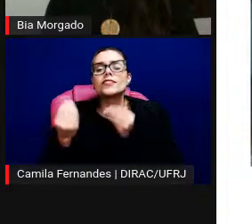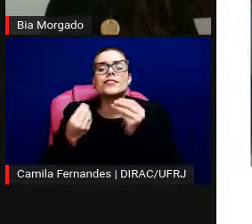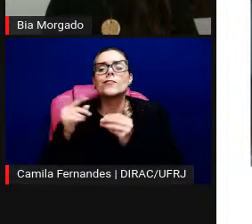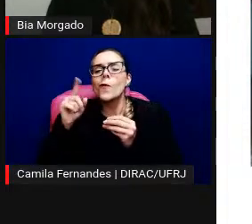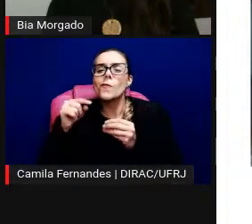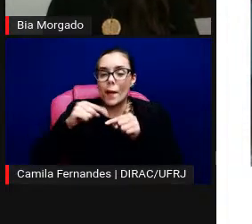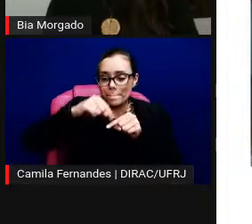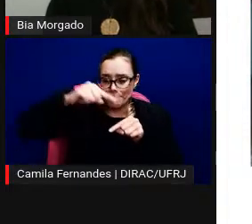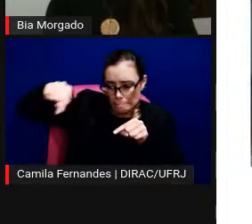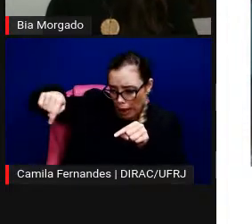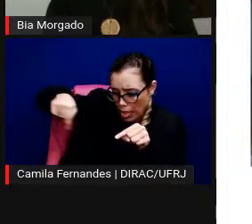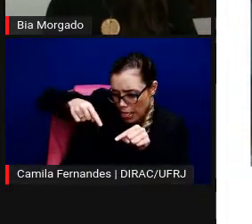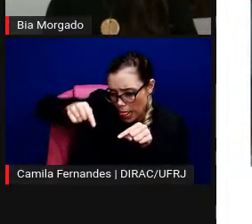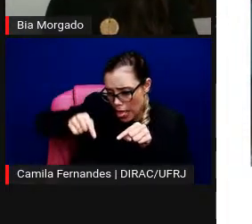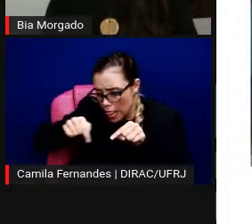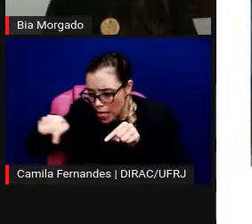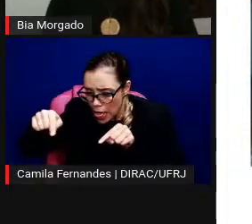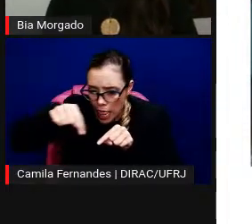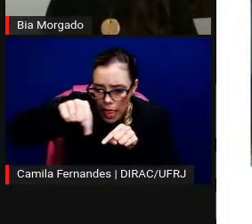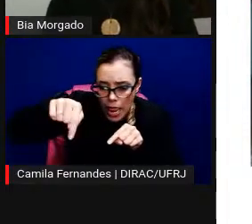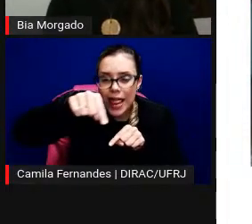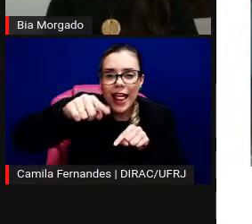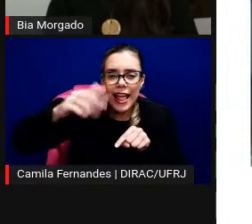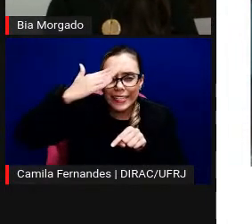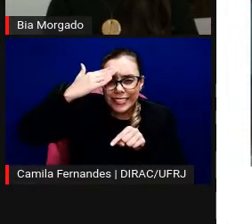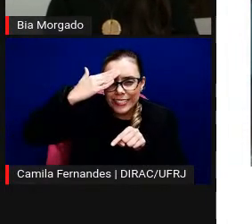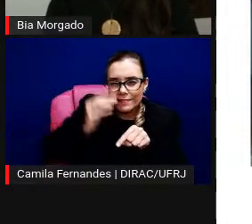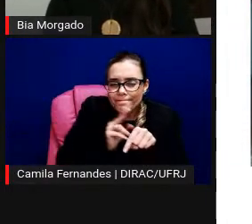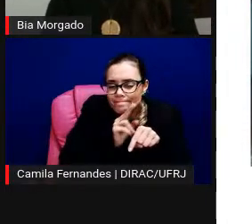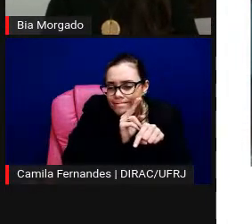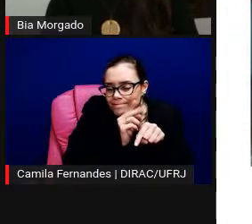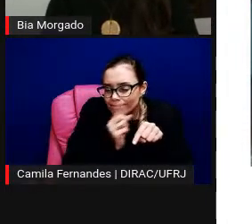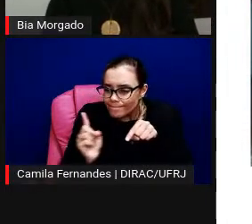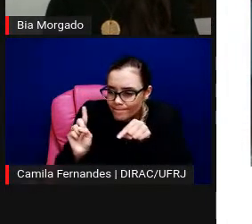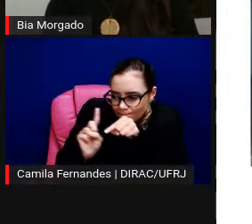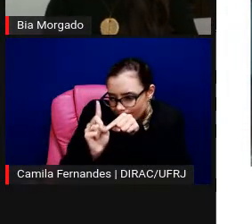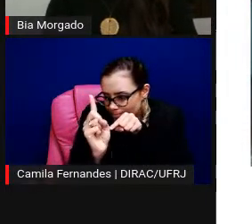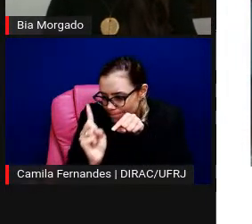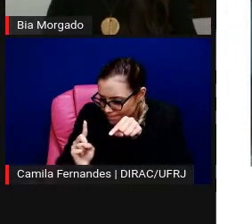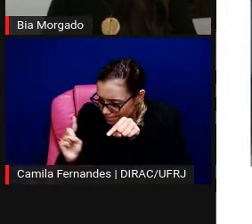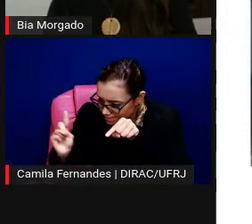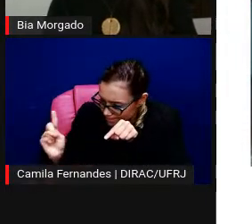muito legal é que eles decidiram através de uma parceria com a Virginia Kastrup